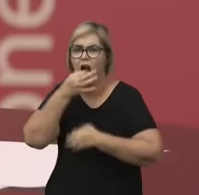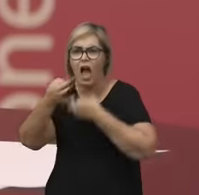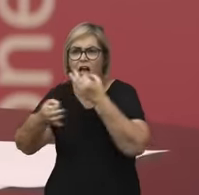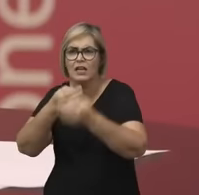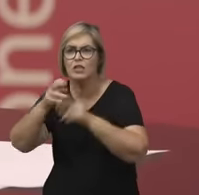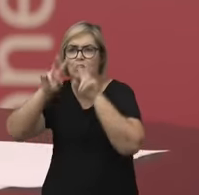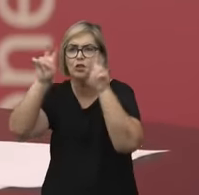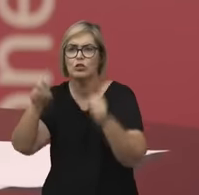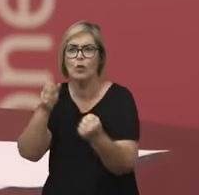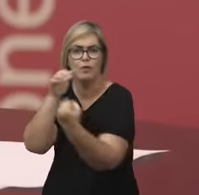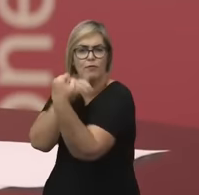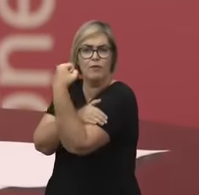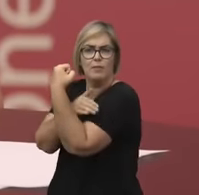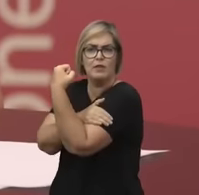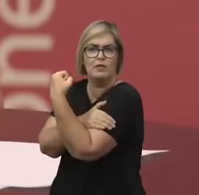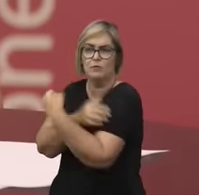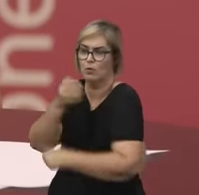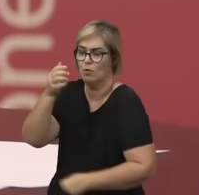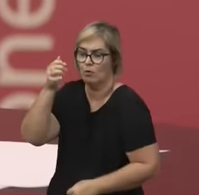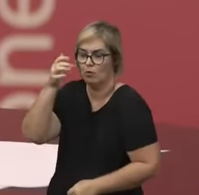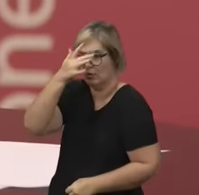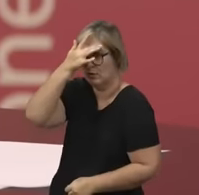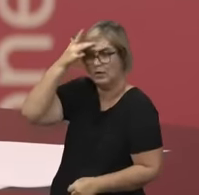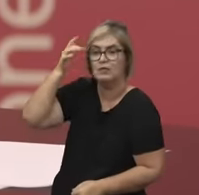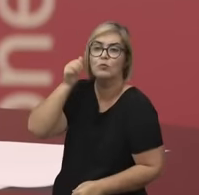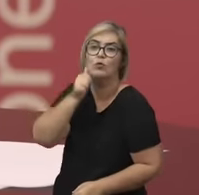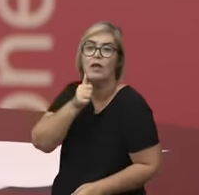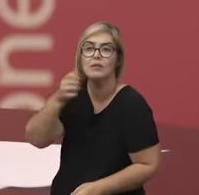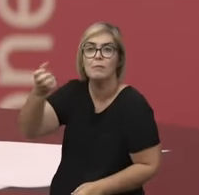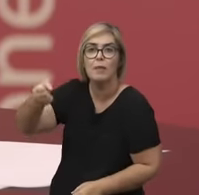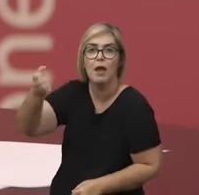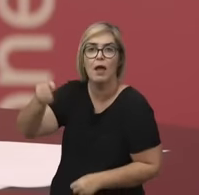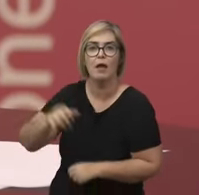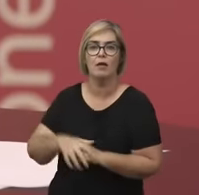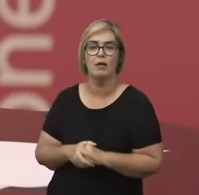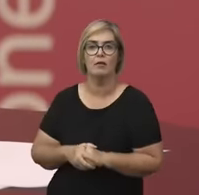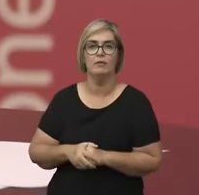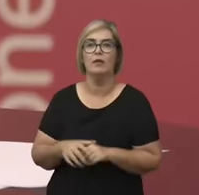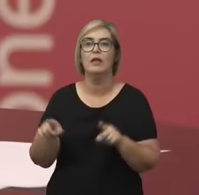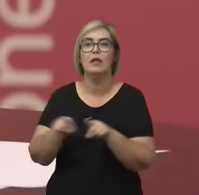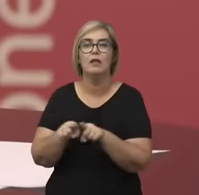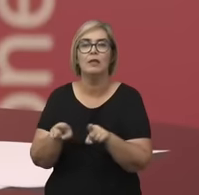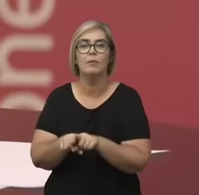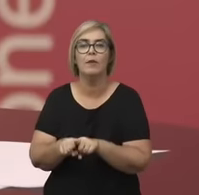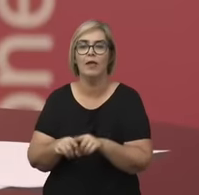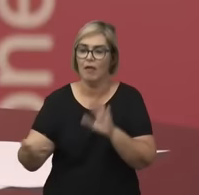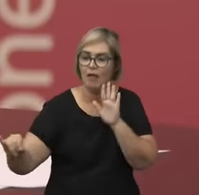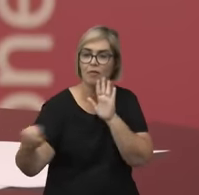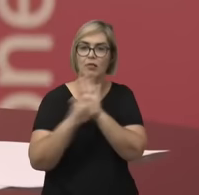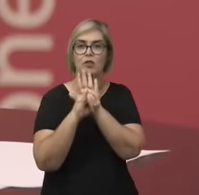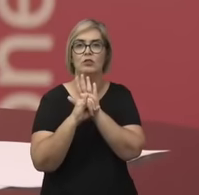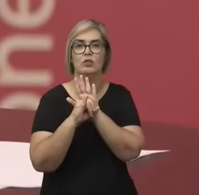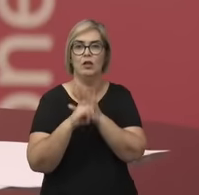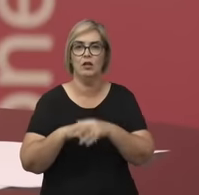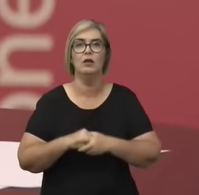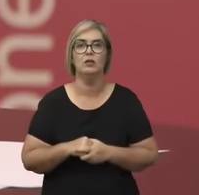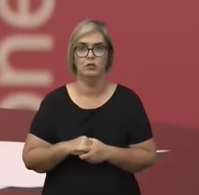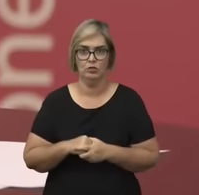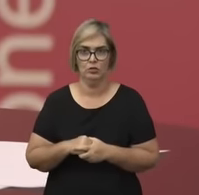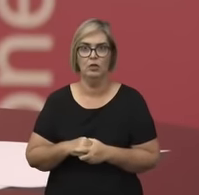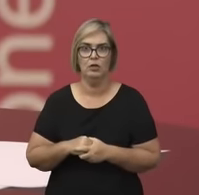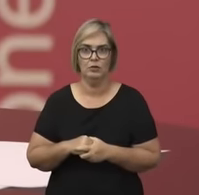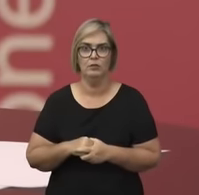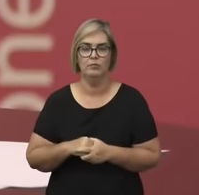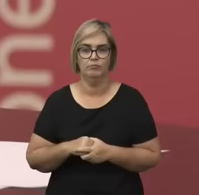branco, né? E aos marcadores de identidade, né? Essa crítica que a gente vê hoje do feminismo interseccional, ela